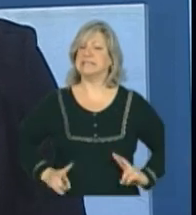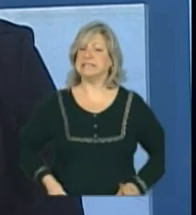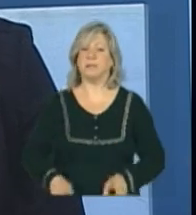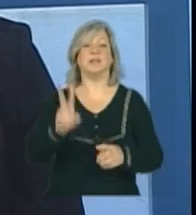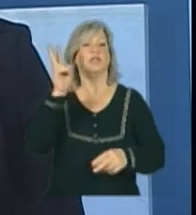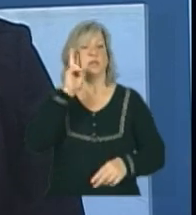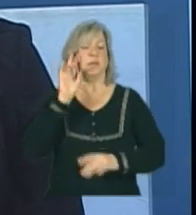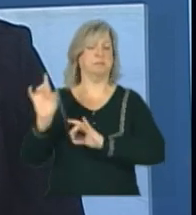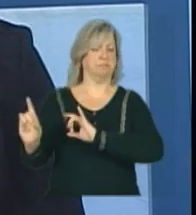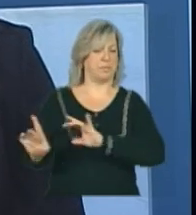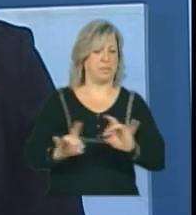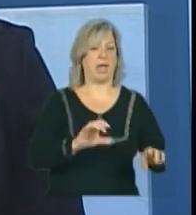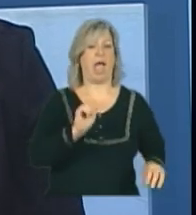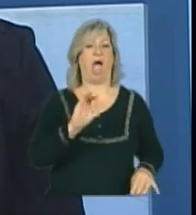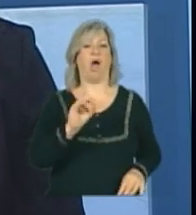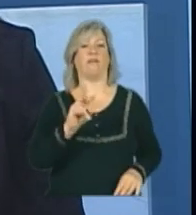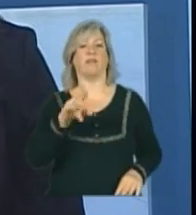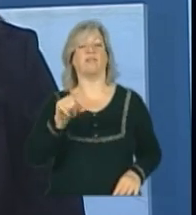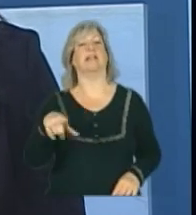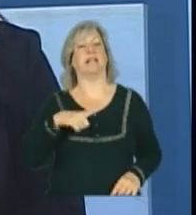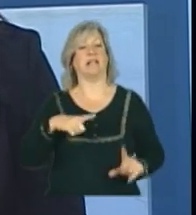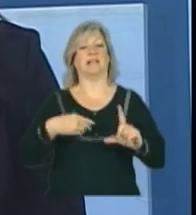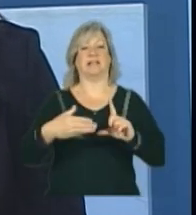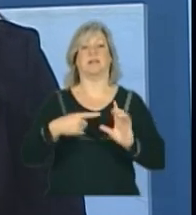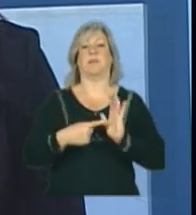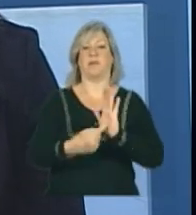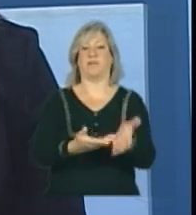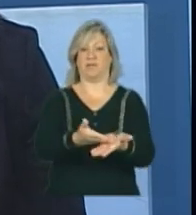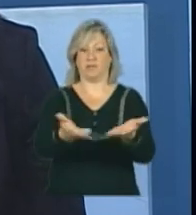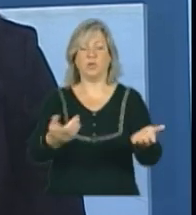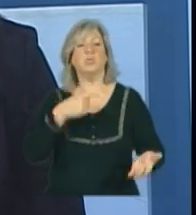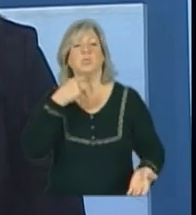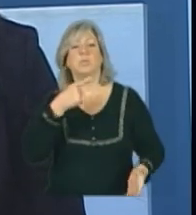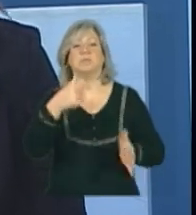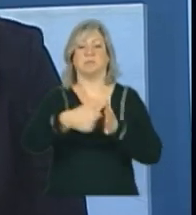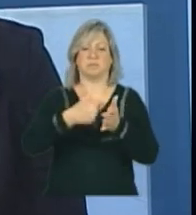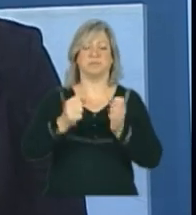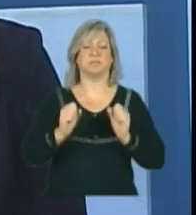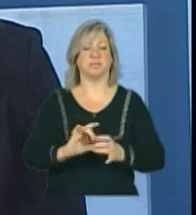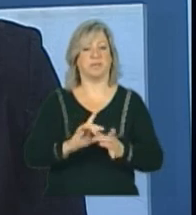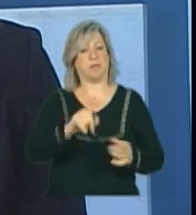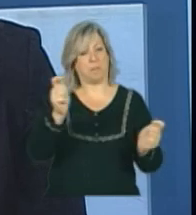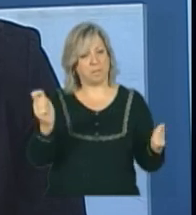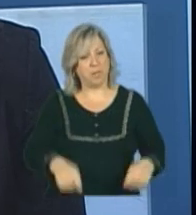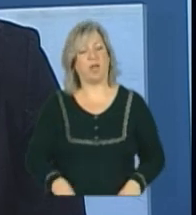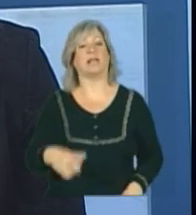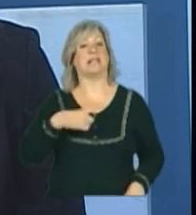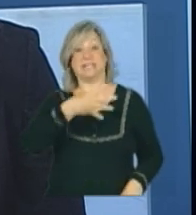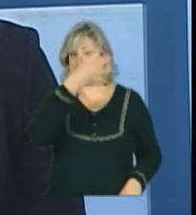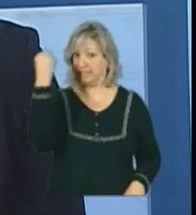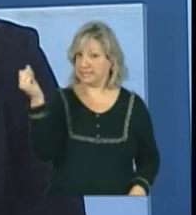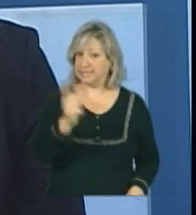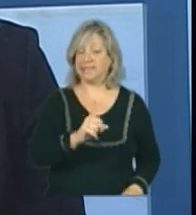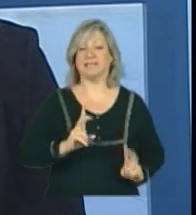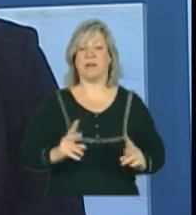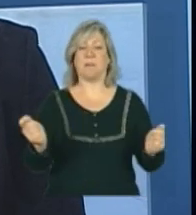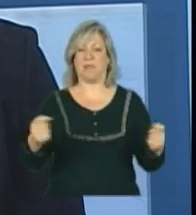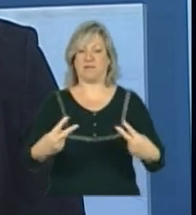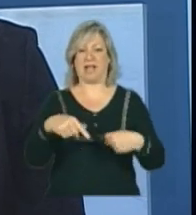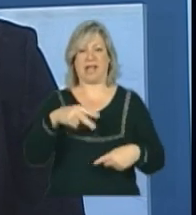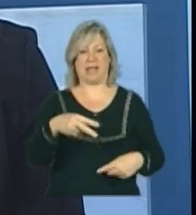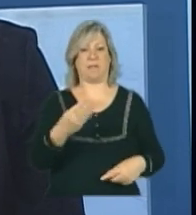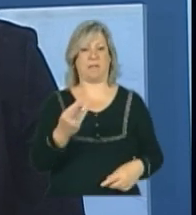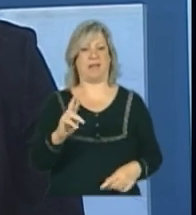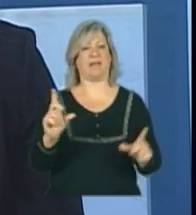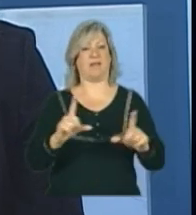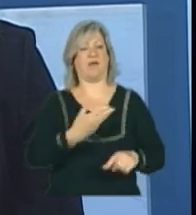-feiras, a gente tem aqui a teleconferência do MDS para tirar dúvidas de vocês. Se você quiser participar, então não se esqueça. só contar com a gente aqui na